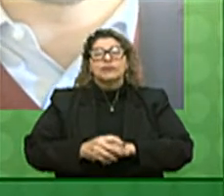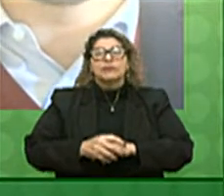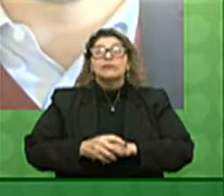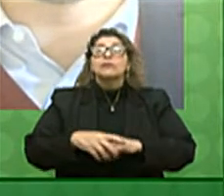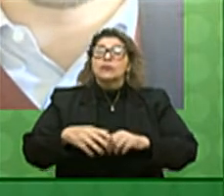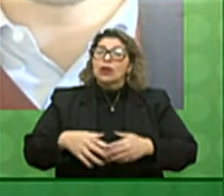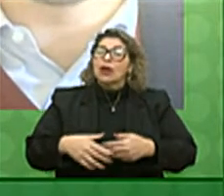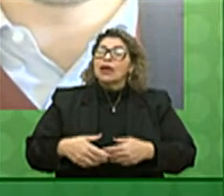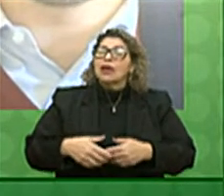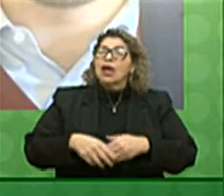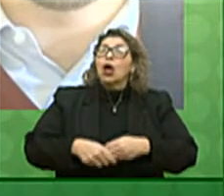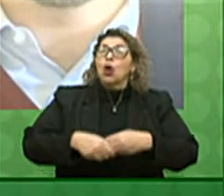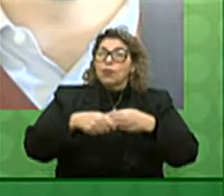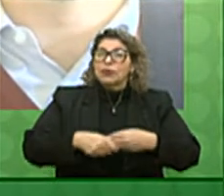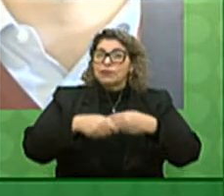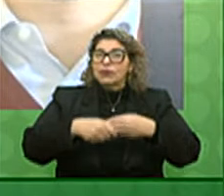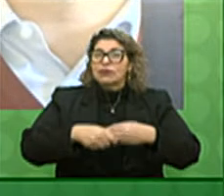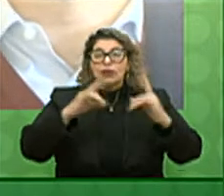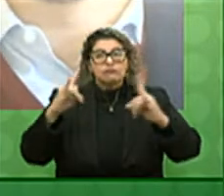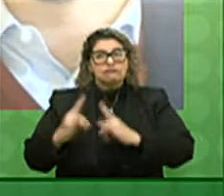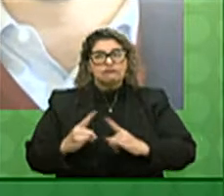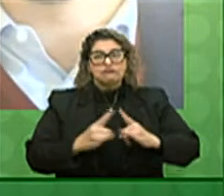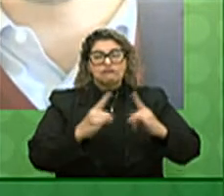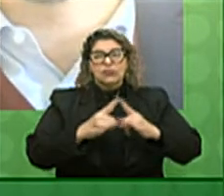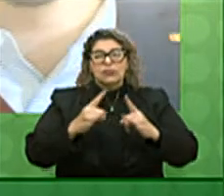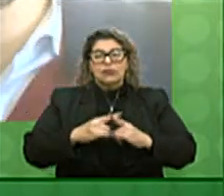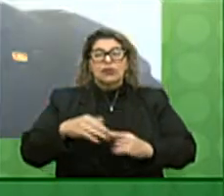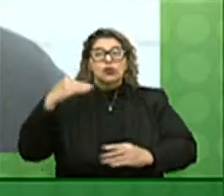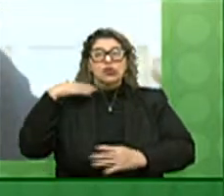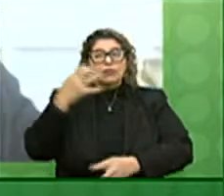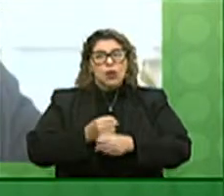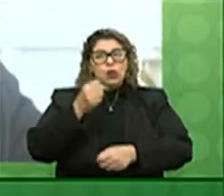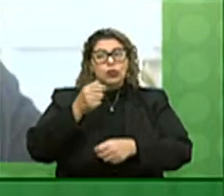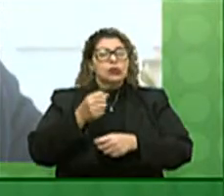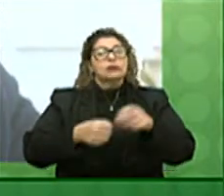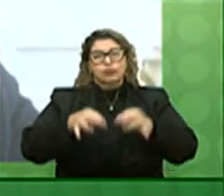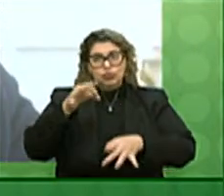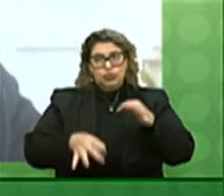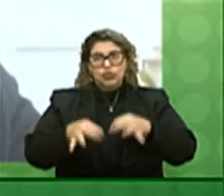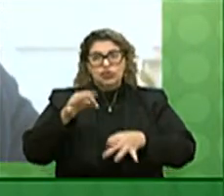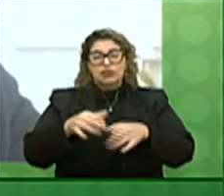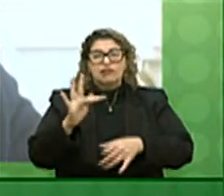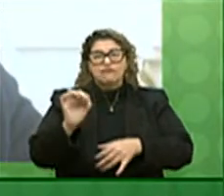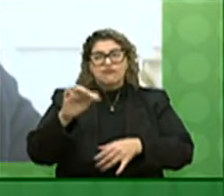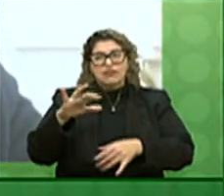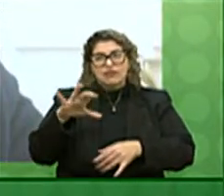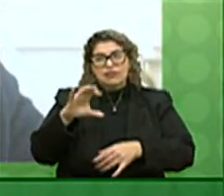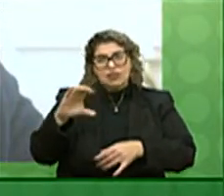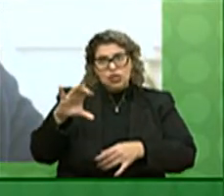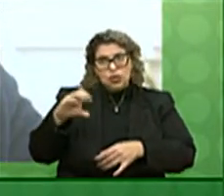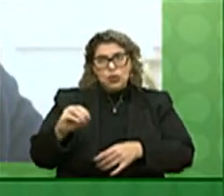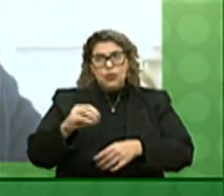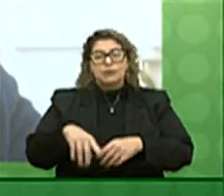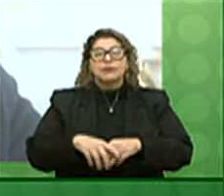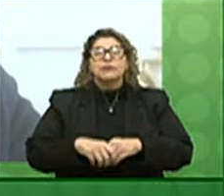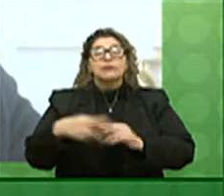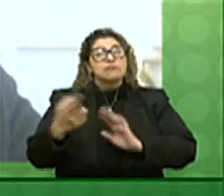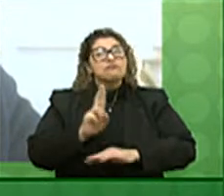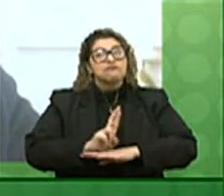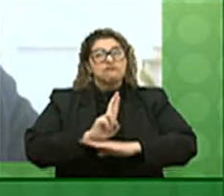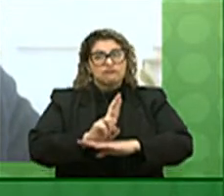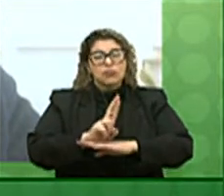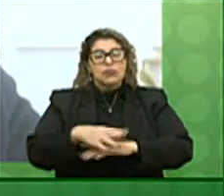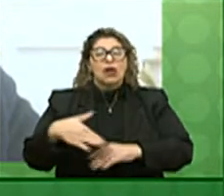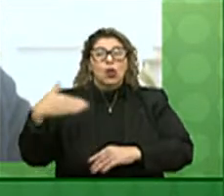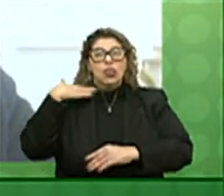o presidente do Conselho de Relações Institucionais do Tribunal de Justiça do Estado, o desembargador Francisco José Mech, que aqui representando o